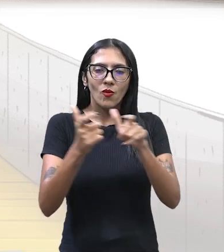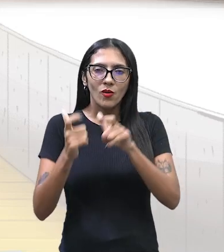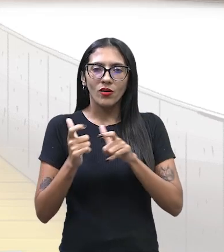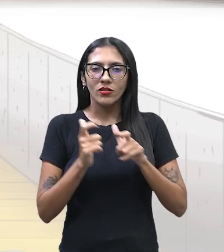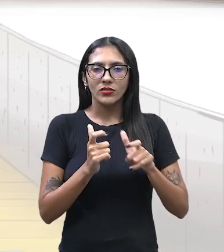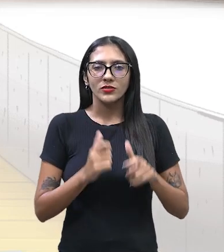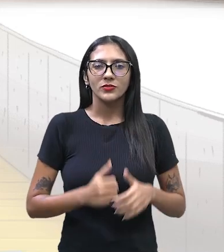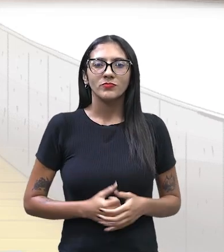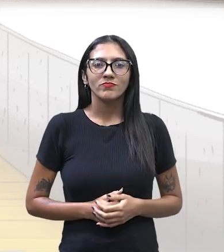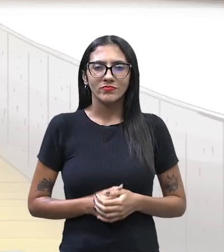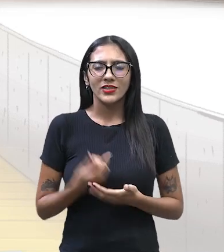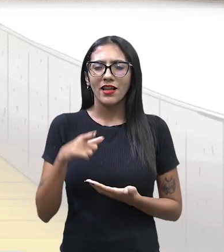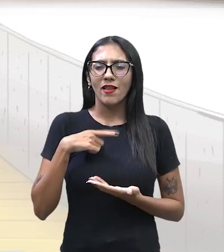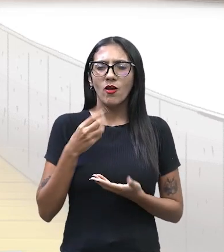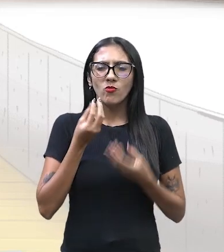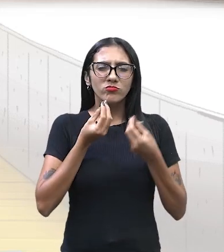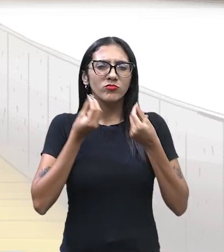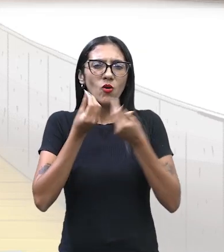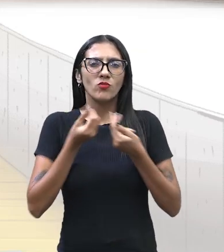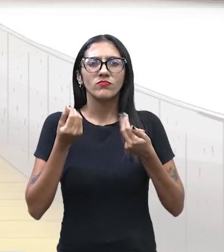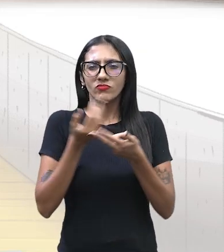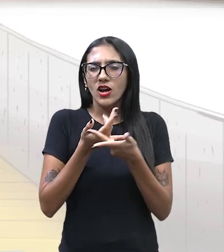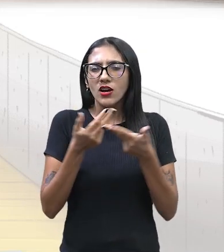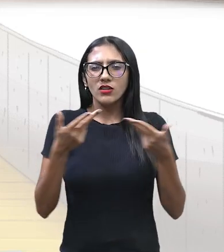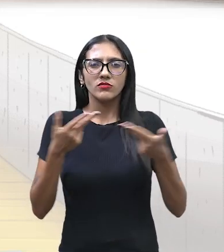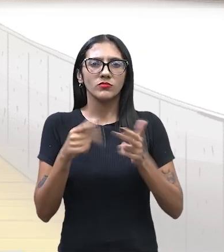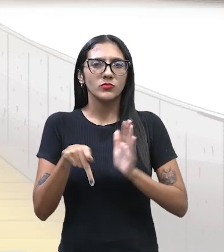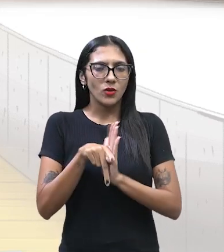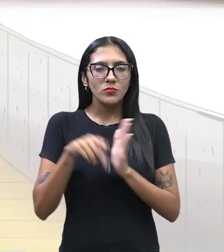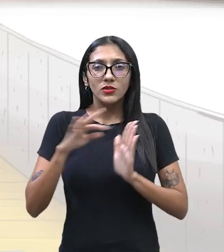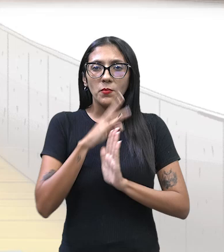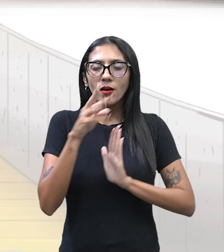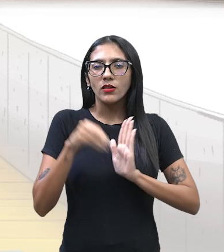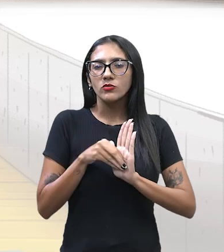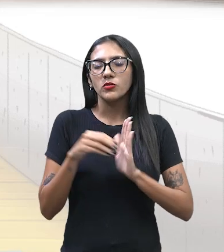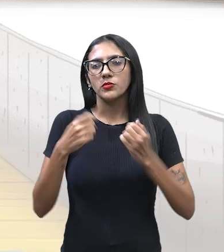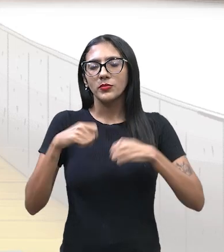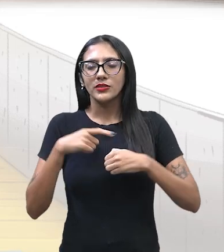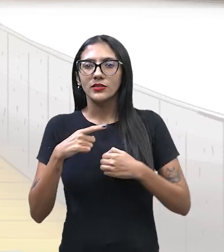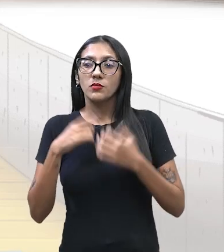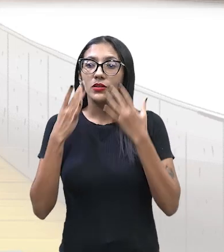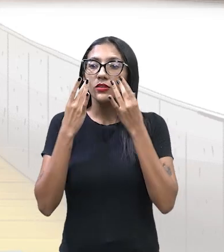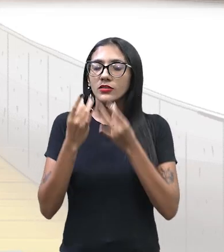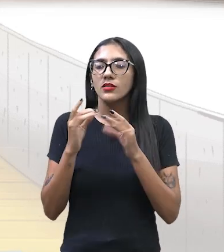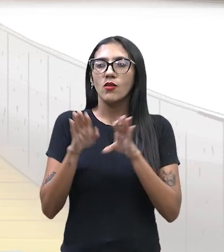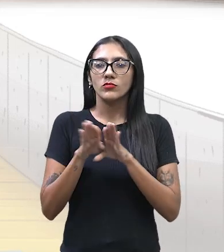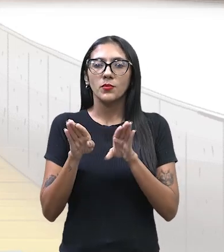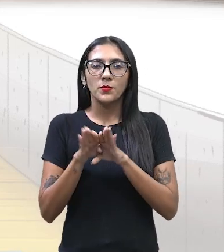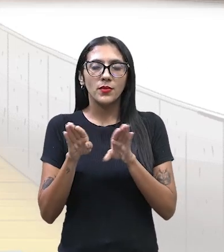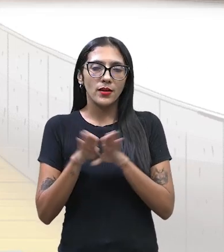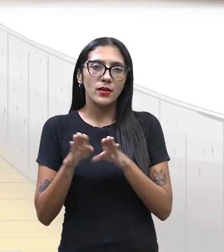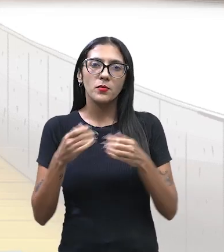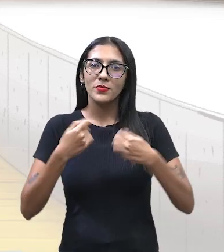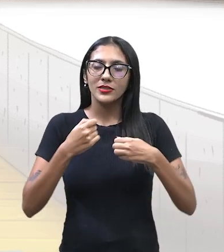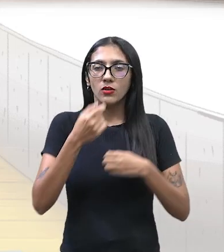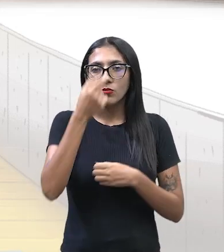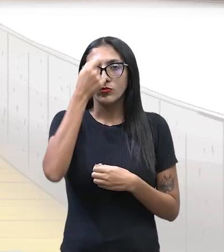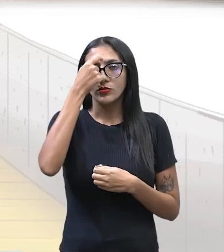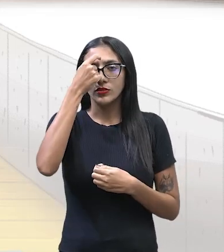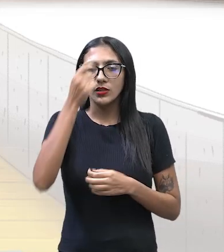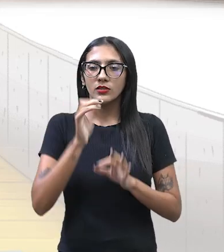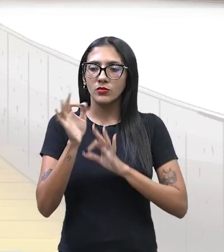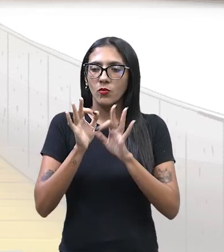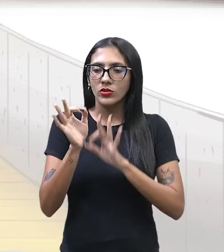Gostinho de Amazônia, Esses sabores que demandam muito cuidado aos consumidores conscientes. Se é de